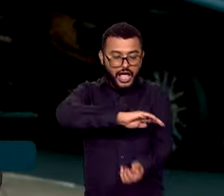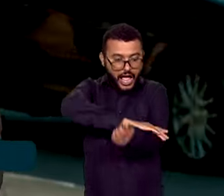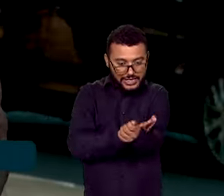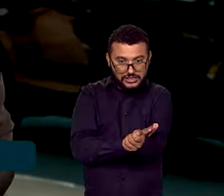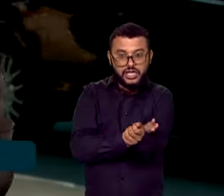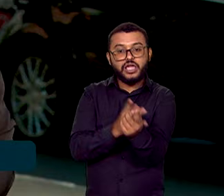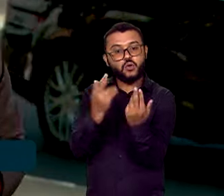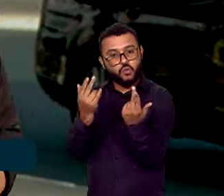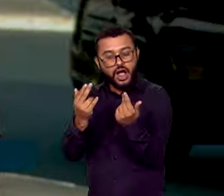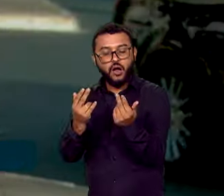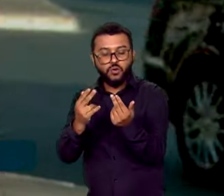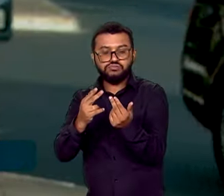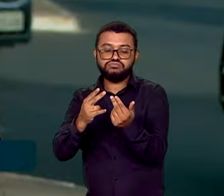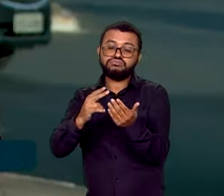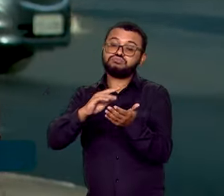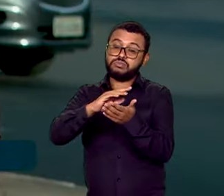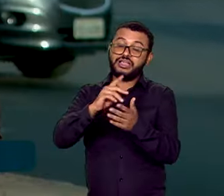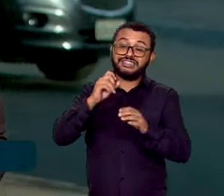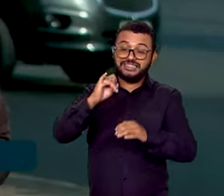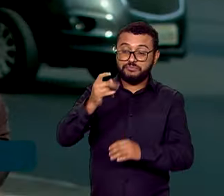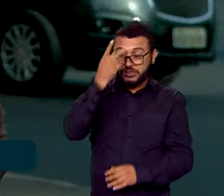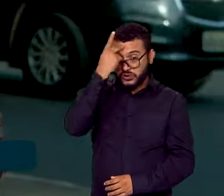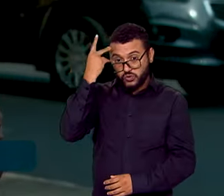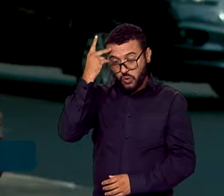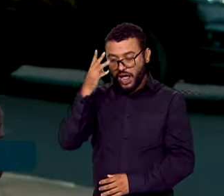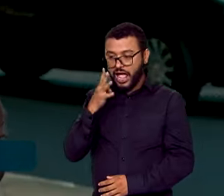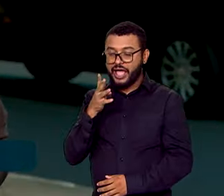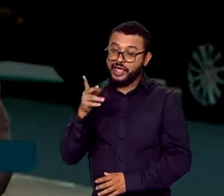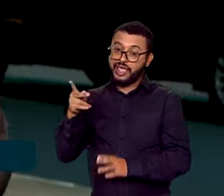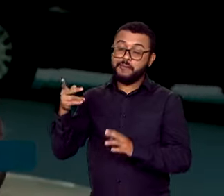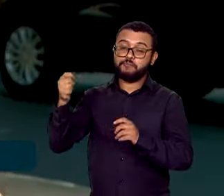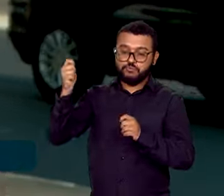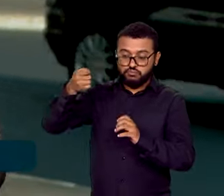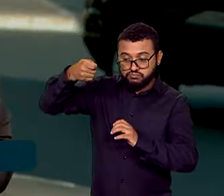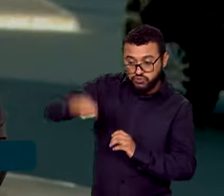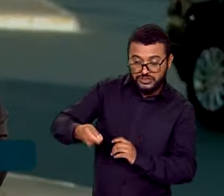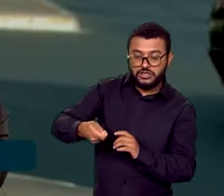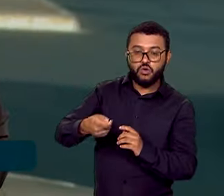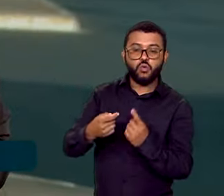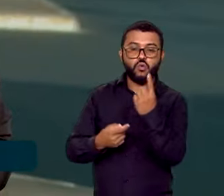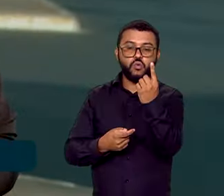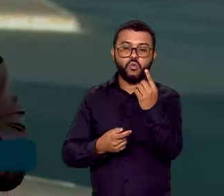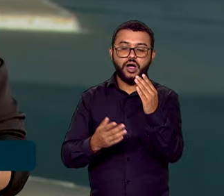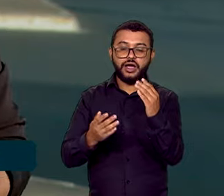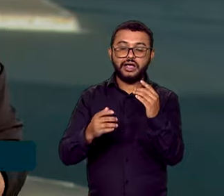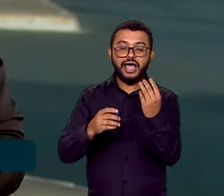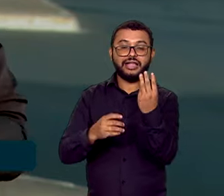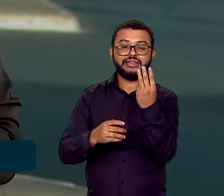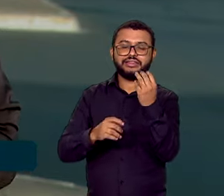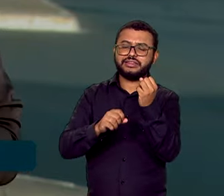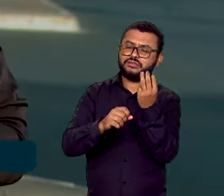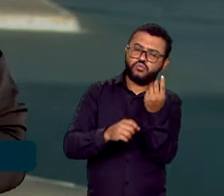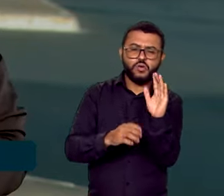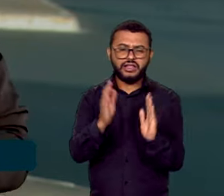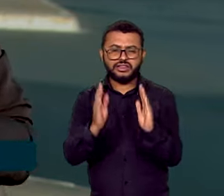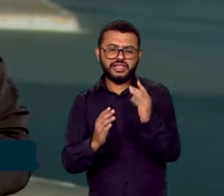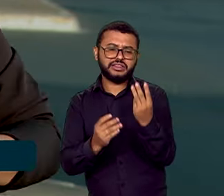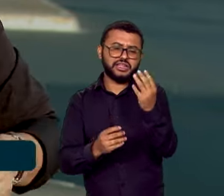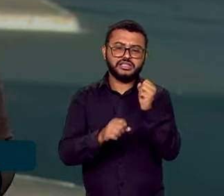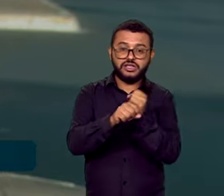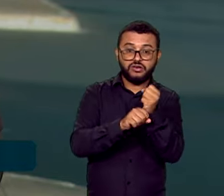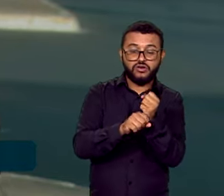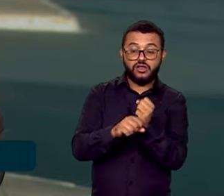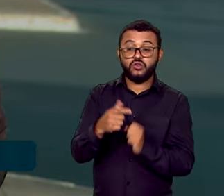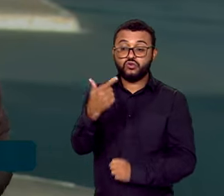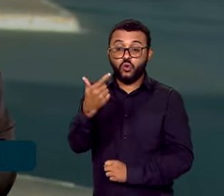racismo. Com isso, a punição para esse tipo de crime passou de um a três anos para dois a cinco anos de